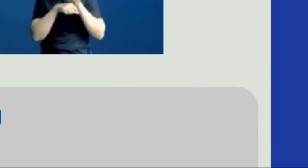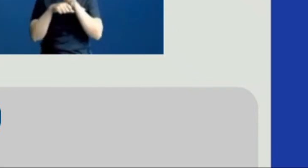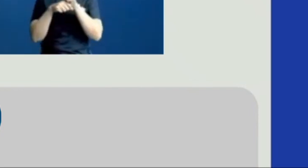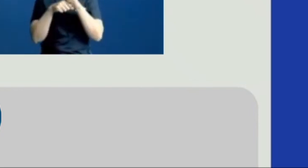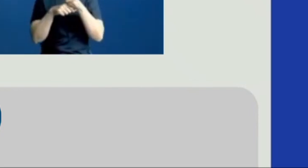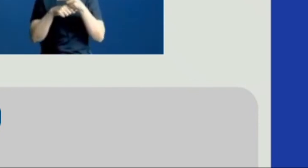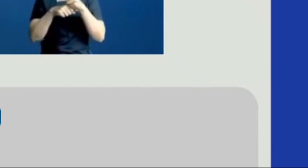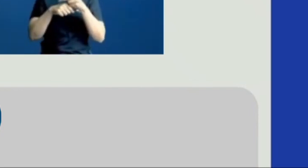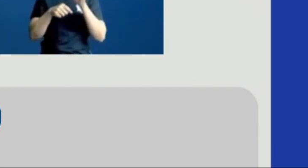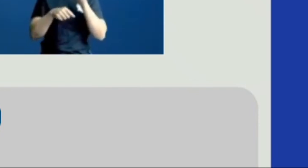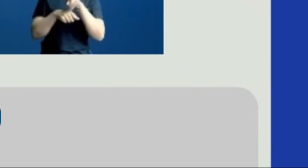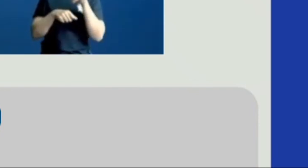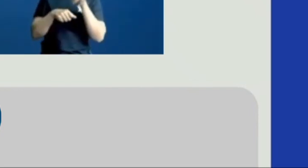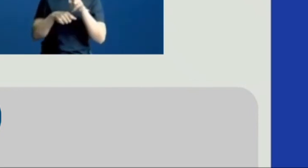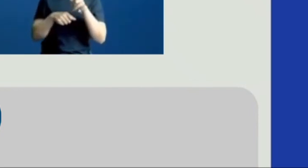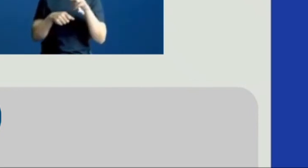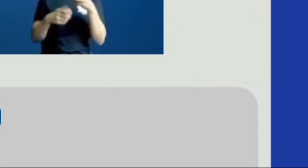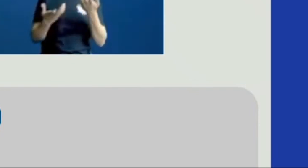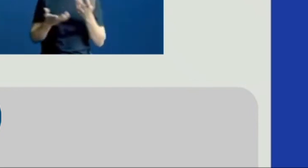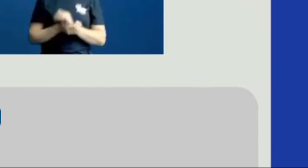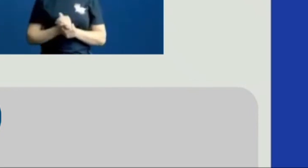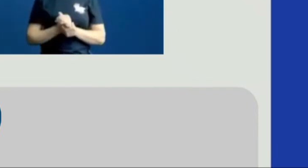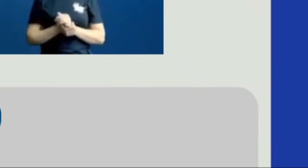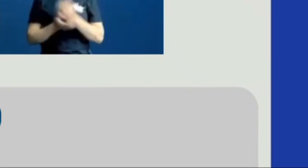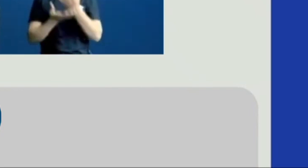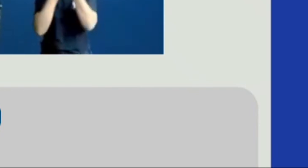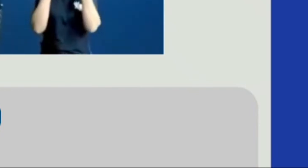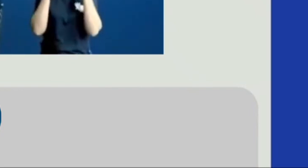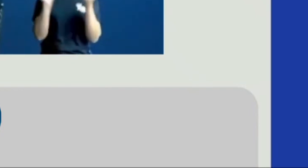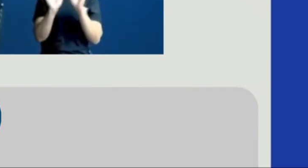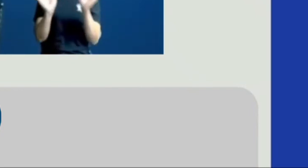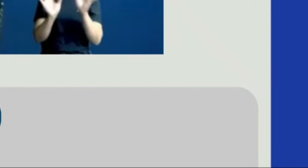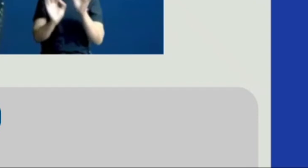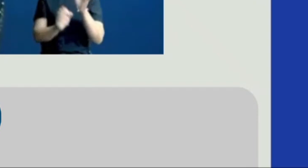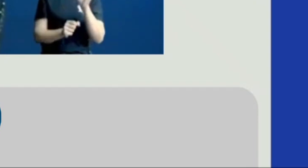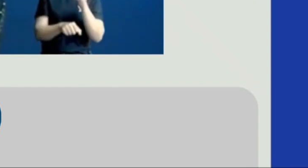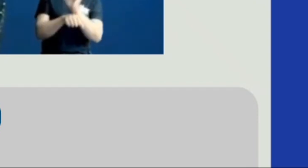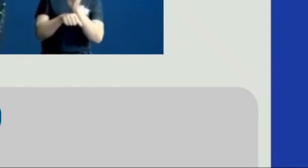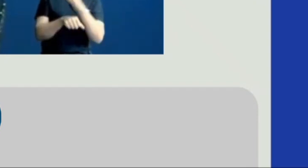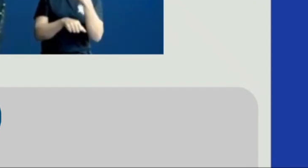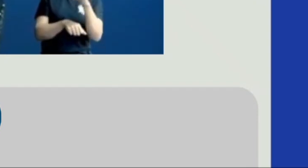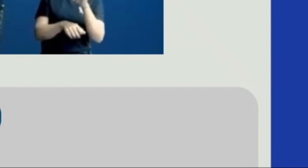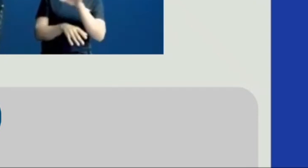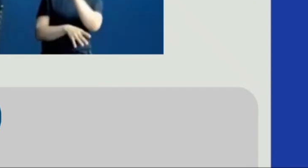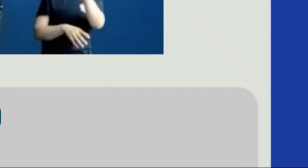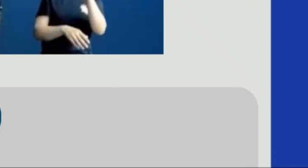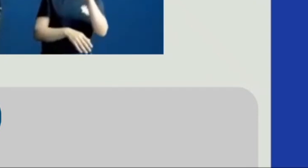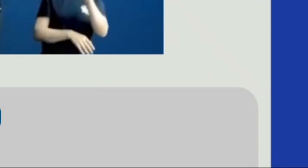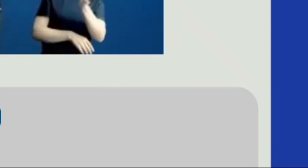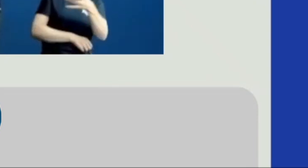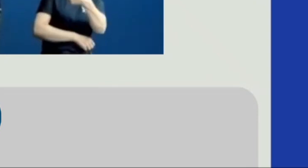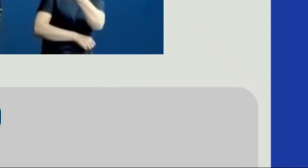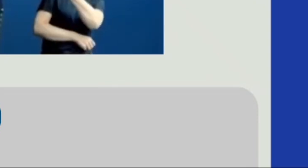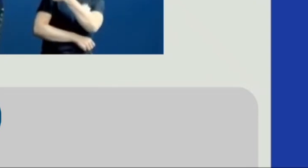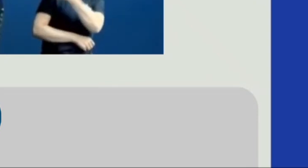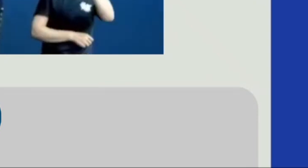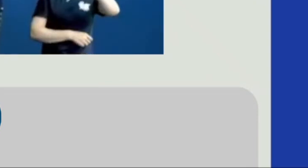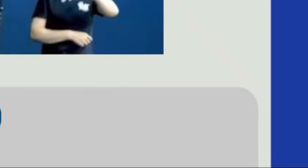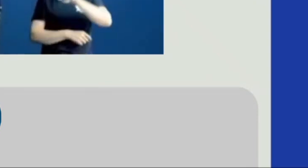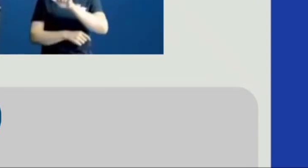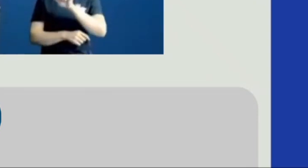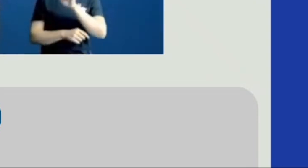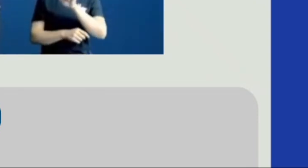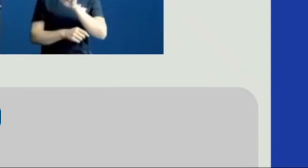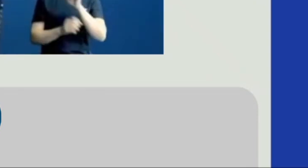Você precisa se prevenir desse vírus maldito. Também não se esqueça amigo espere a sua vez